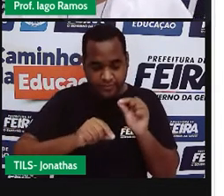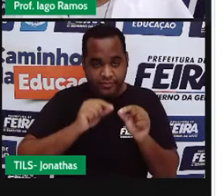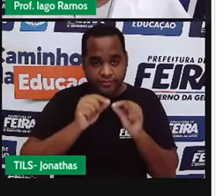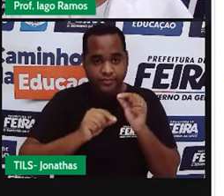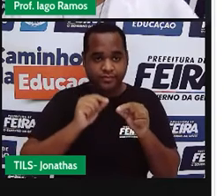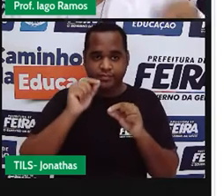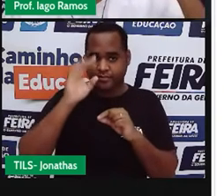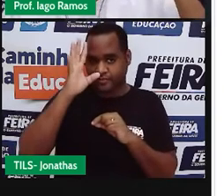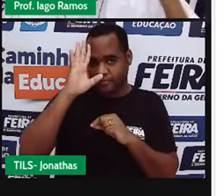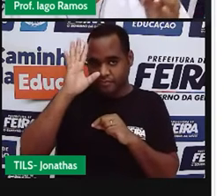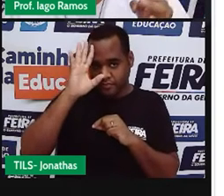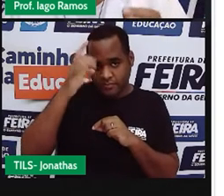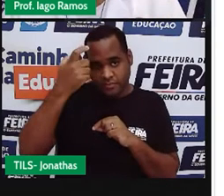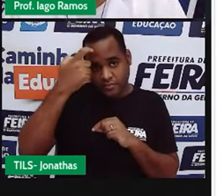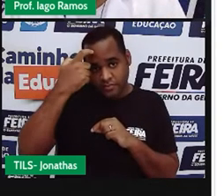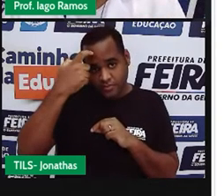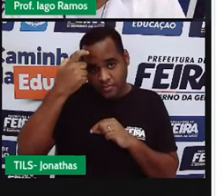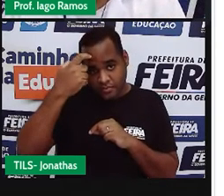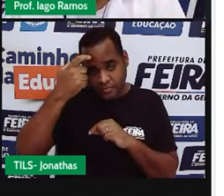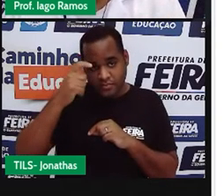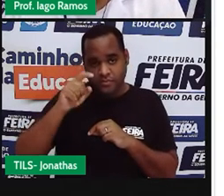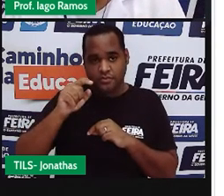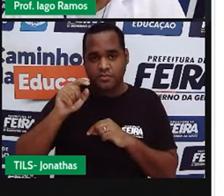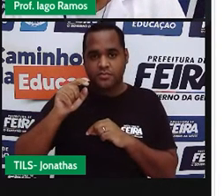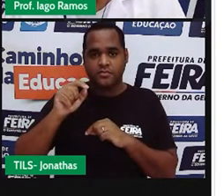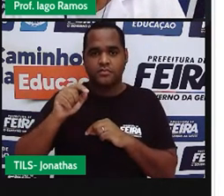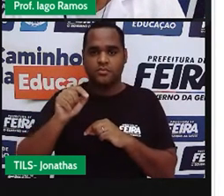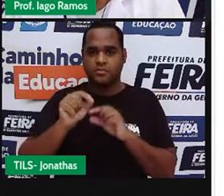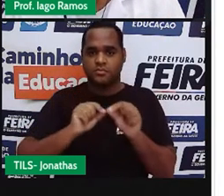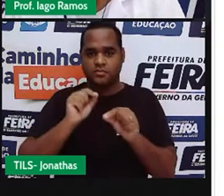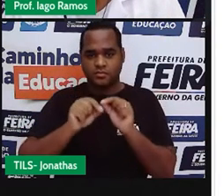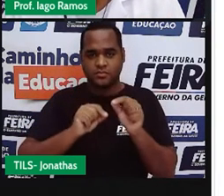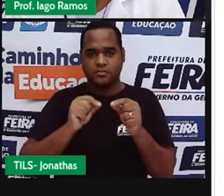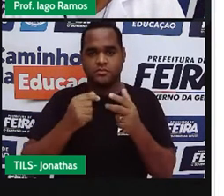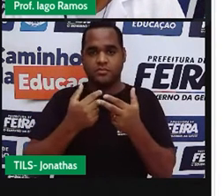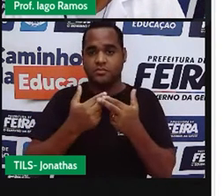coisa que a gente imagina é, é simples, bota ele aqui no meio.